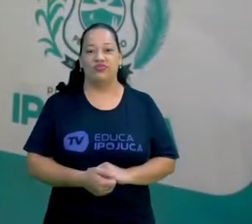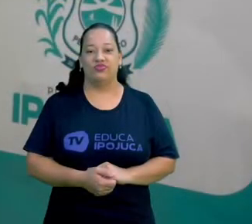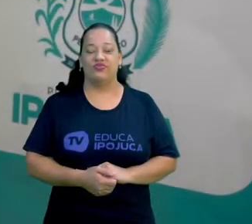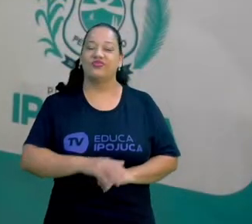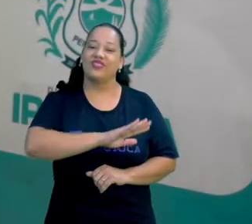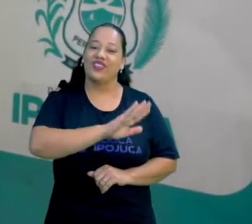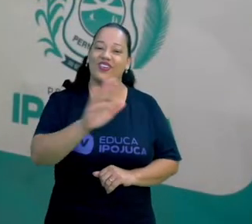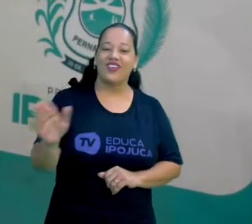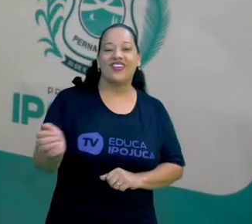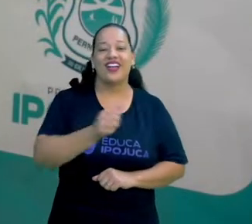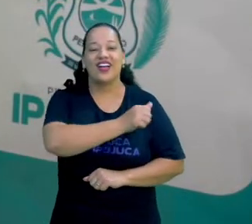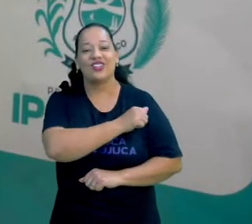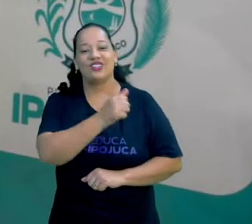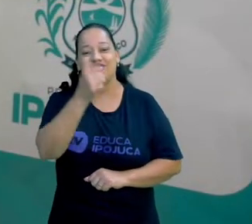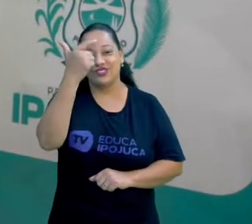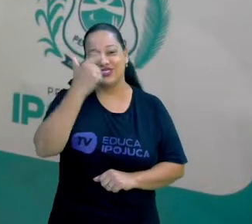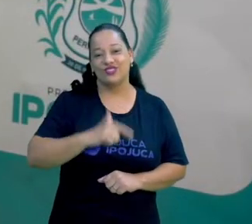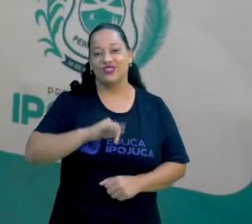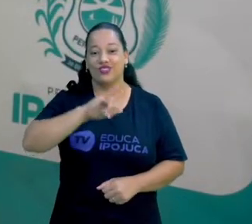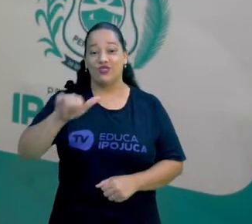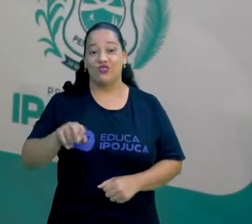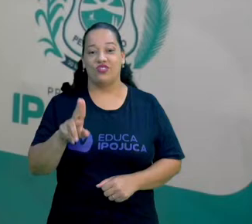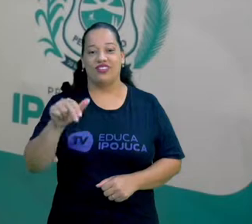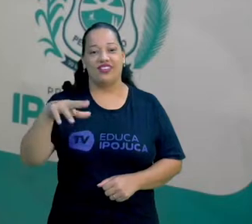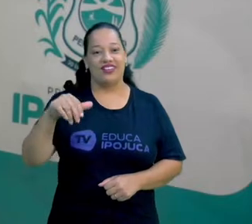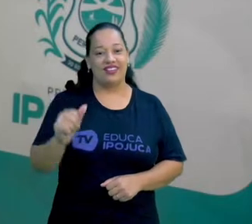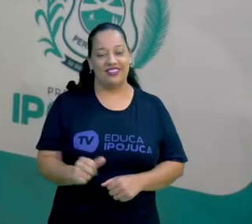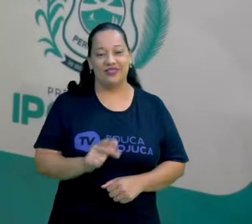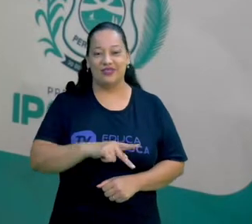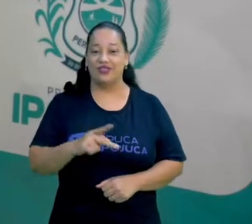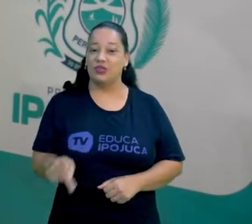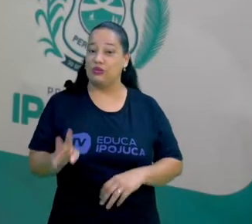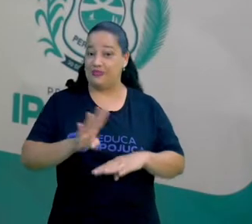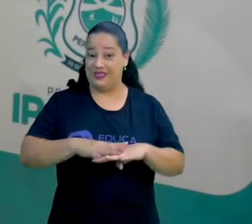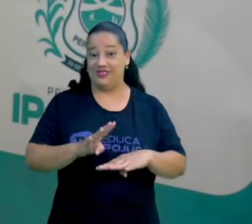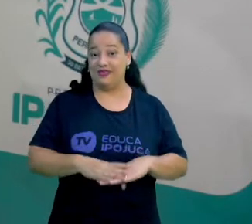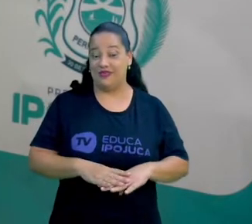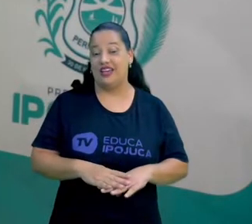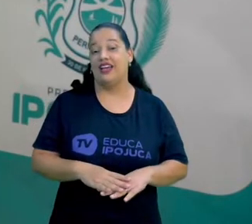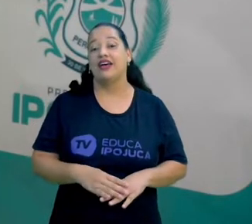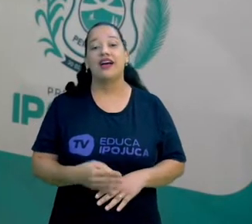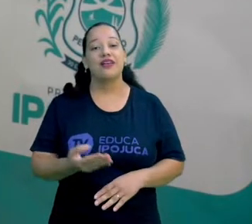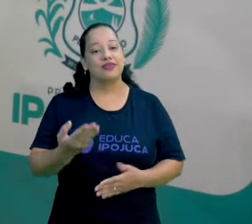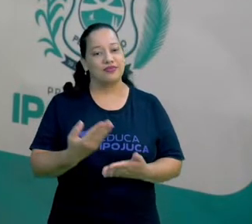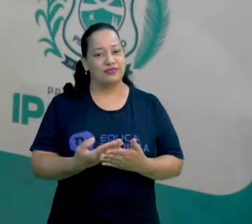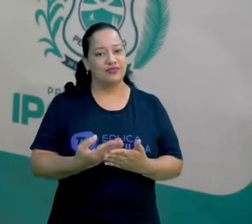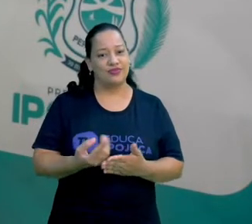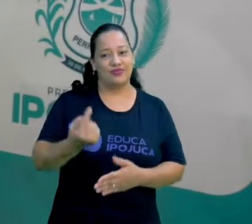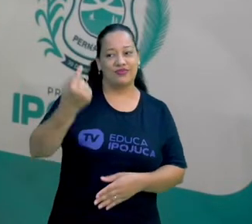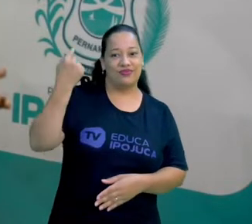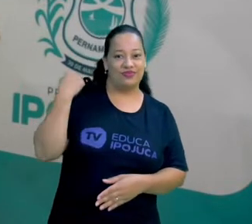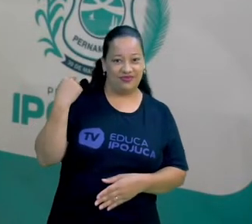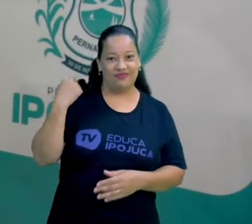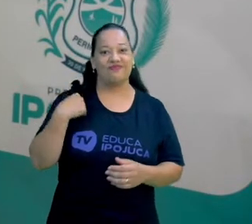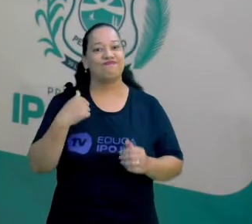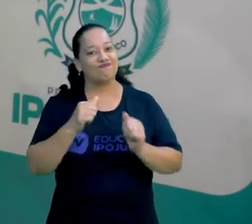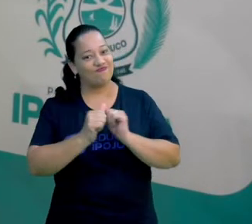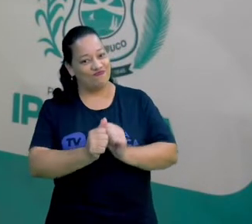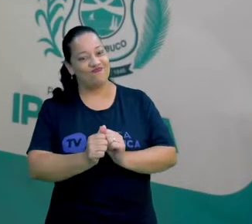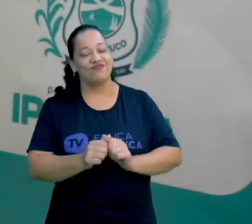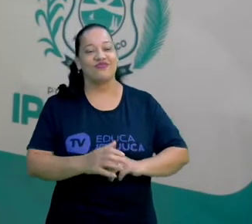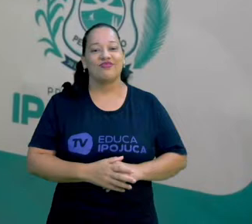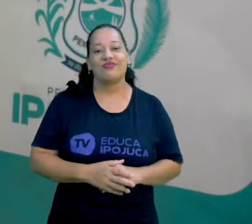Olá alunos, sou Juliana Arcanjo, professora de matemática. Estive com vocês nas últimas